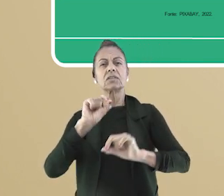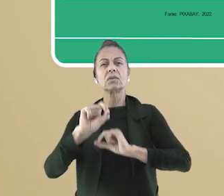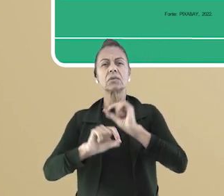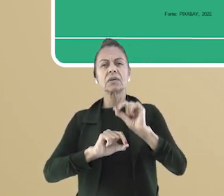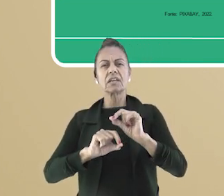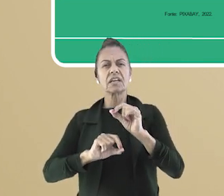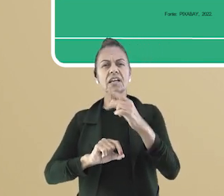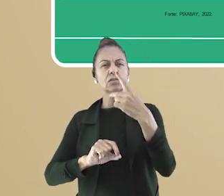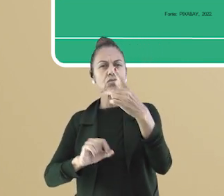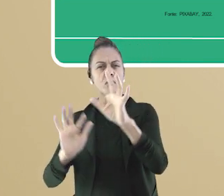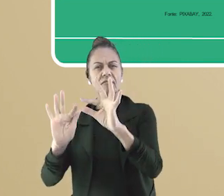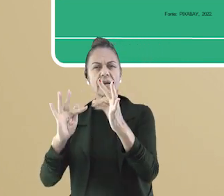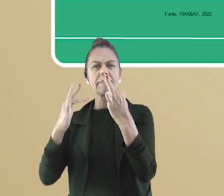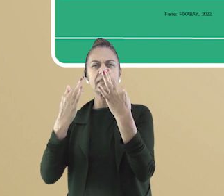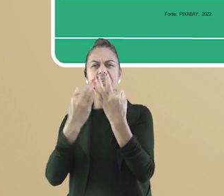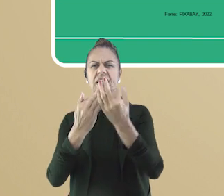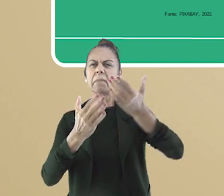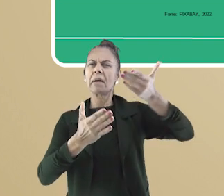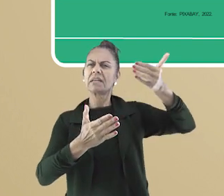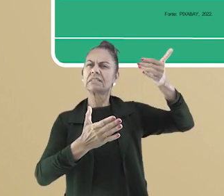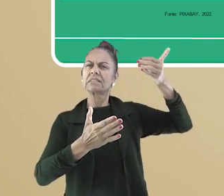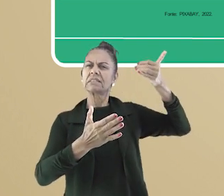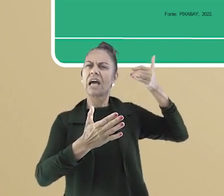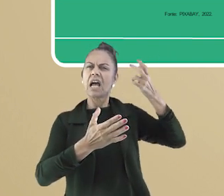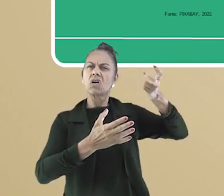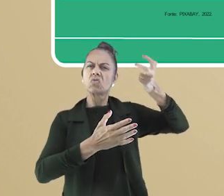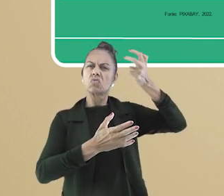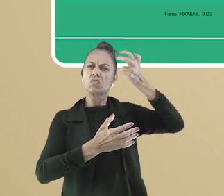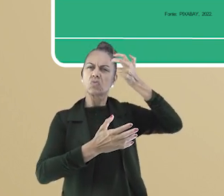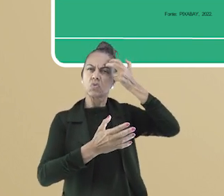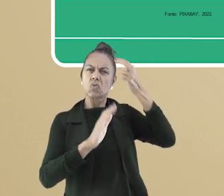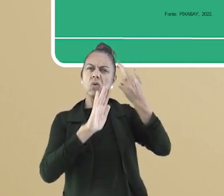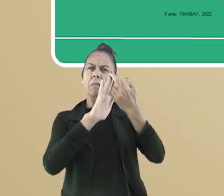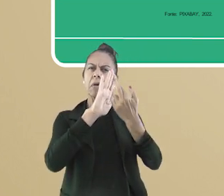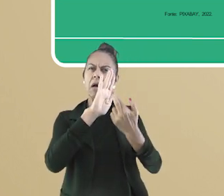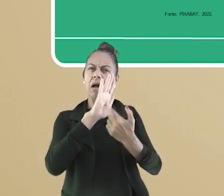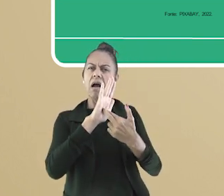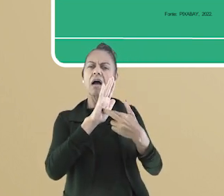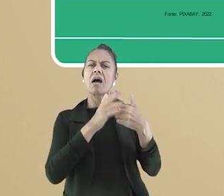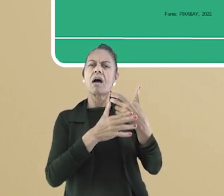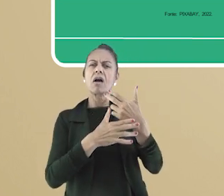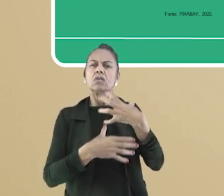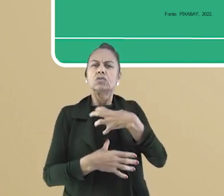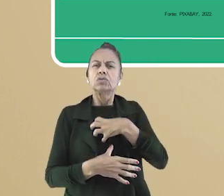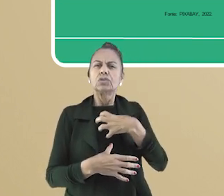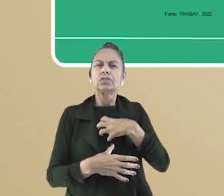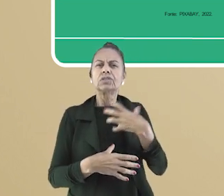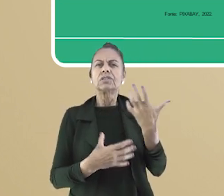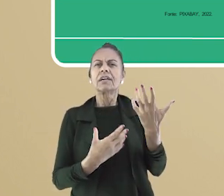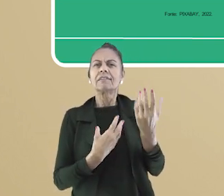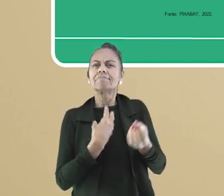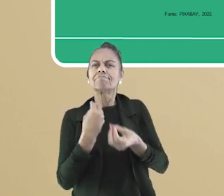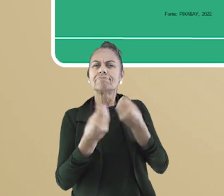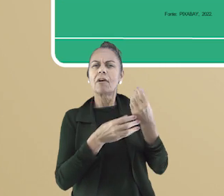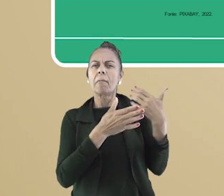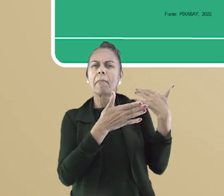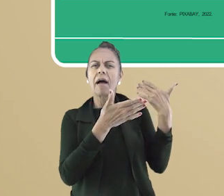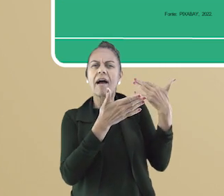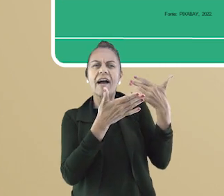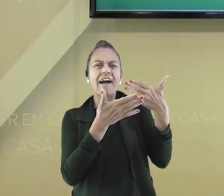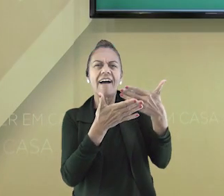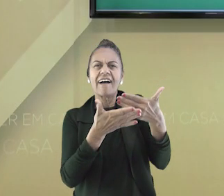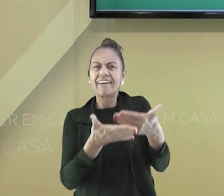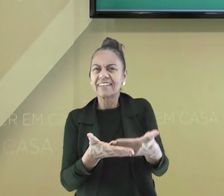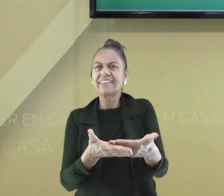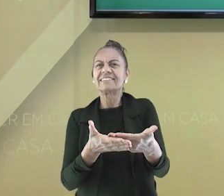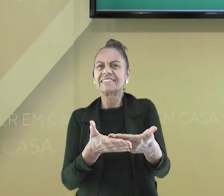percam as histórias de suas famílias do passado, as culturas, as normas e nem o jeito de ver a vida.